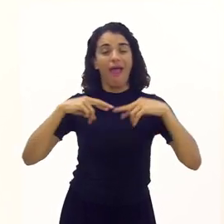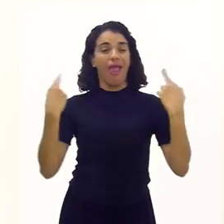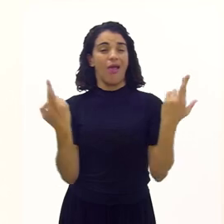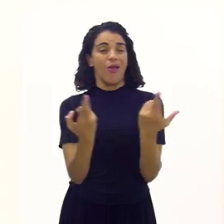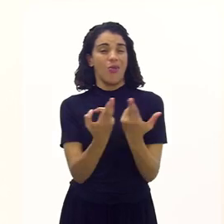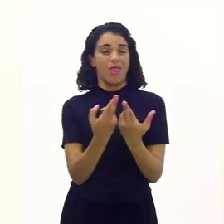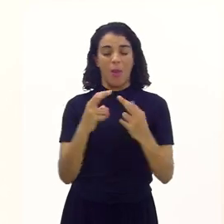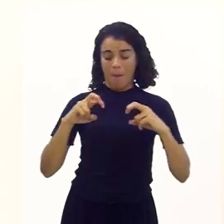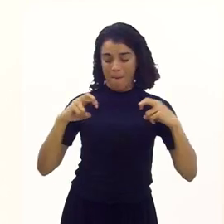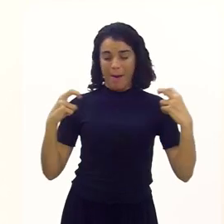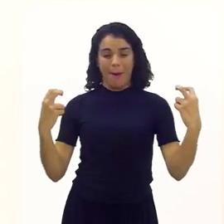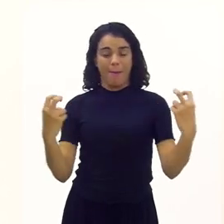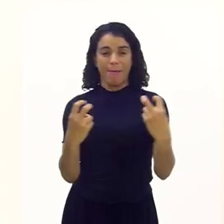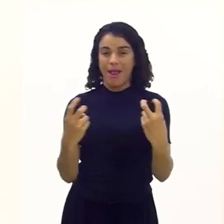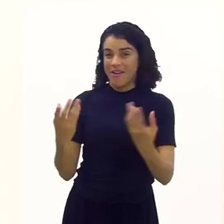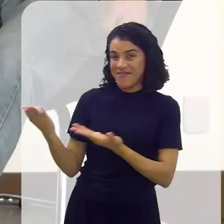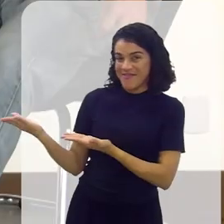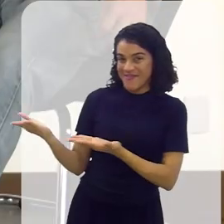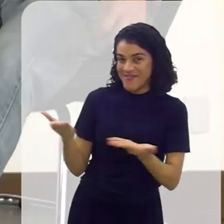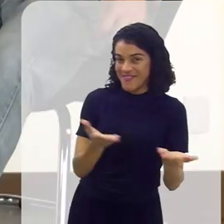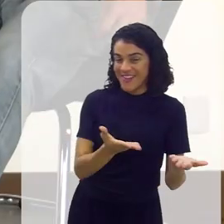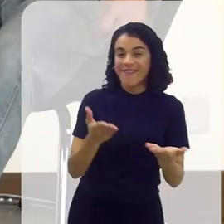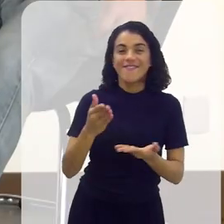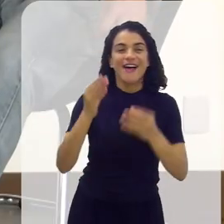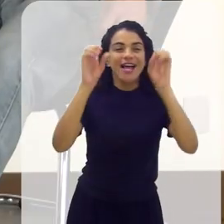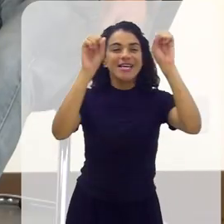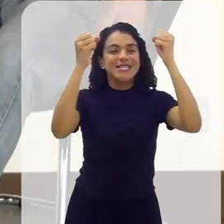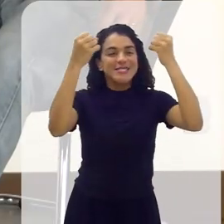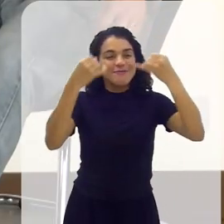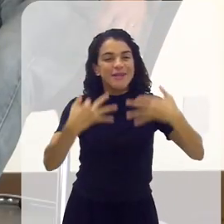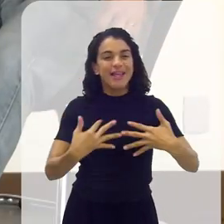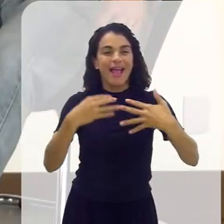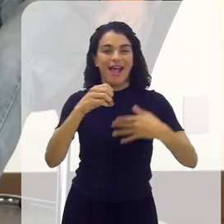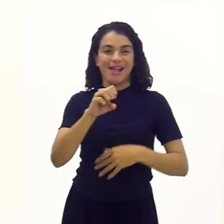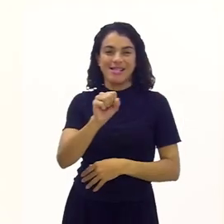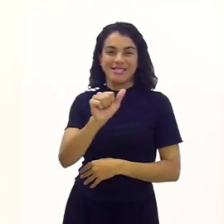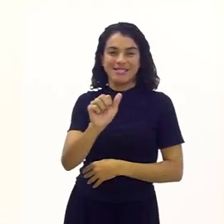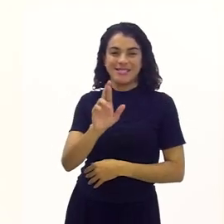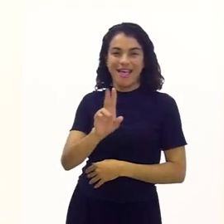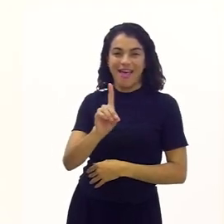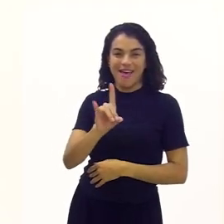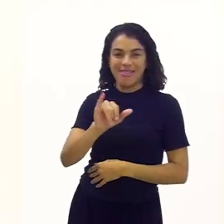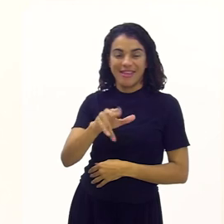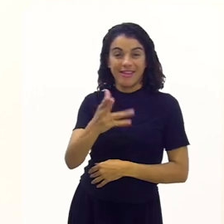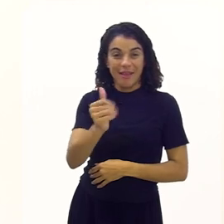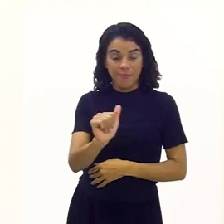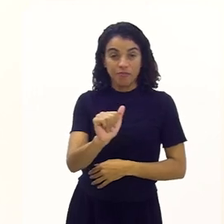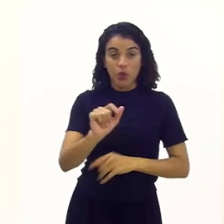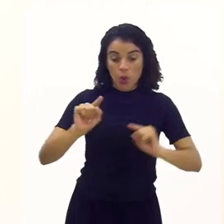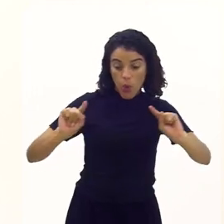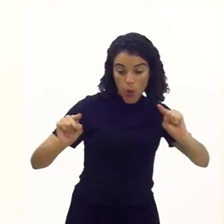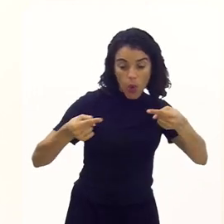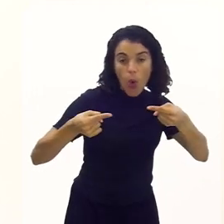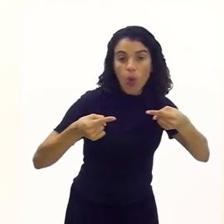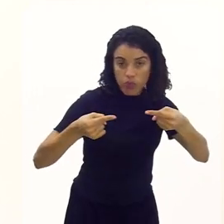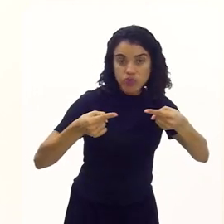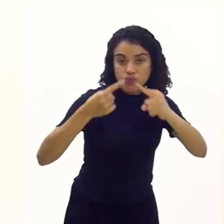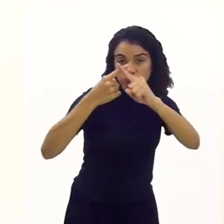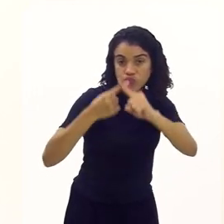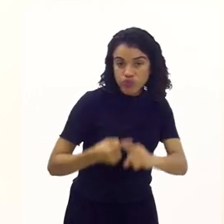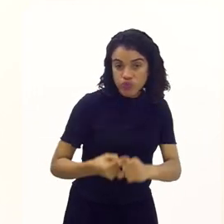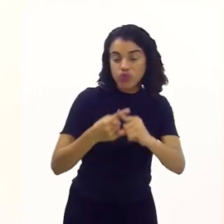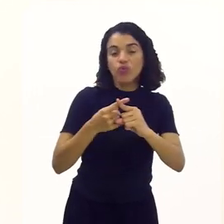para a gente, é o Sardinha, que está aqui do lado, que um desenvolvedor. E o concurso, eu vou dizer para você,